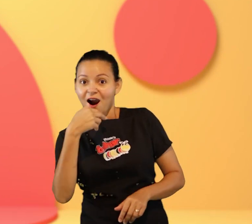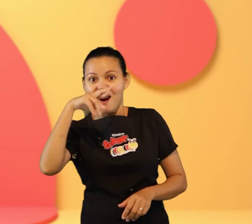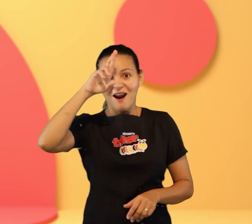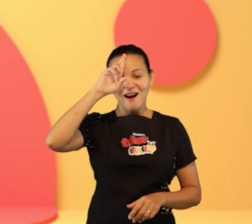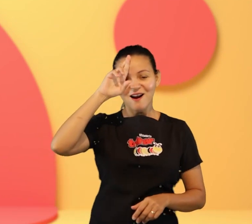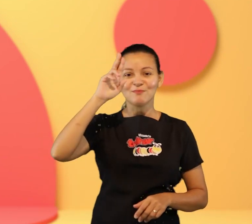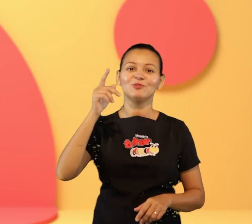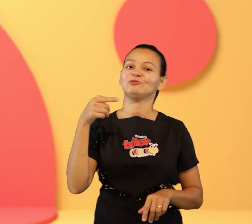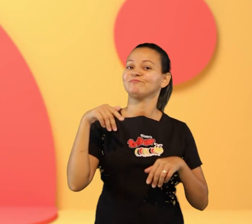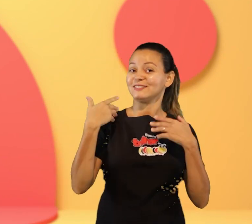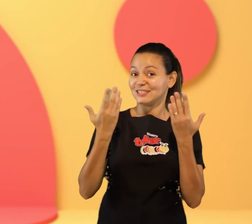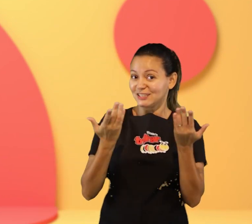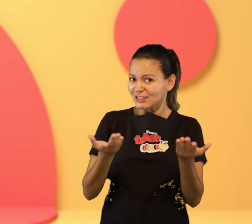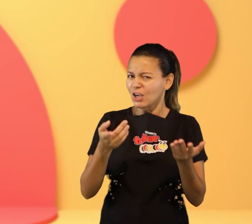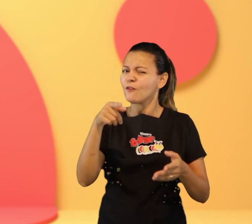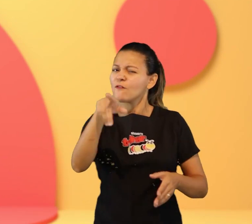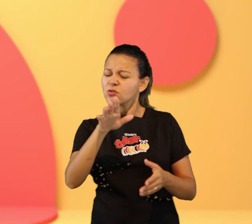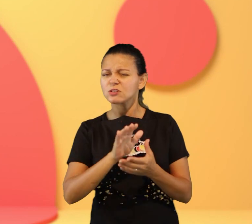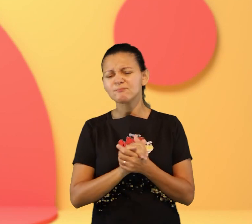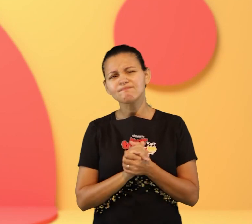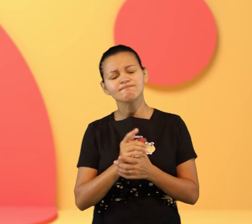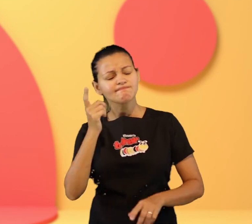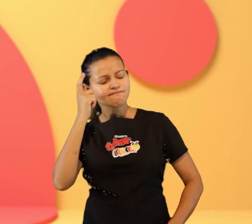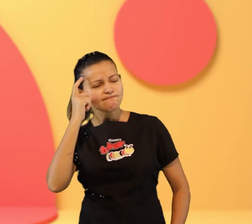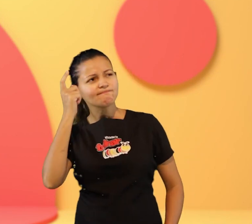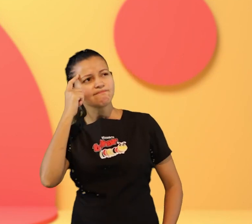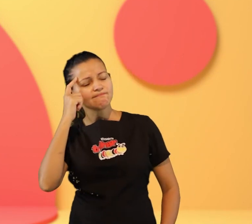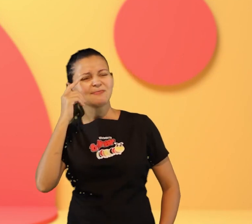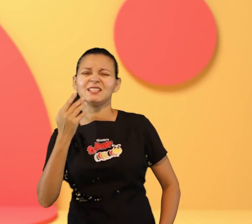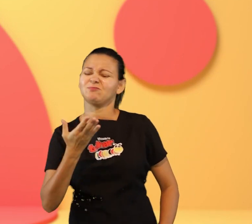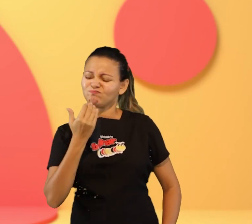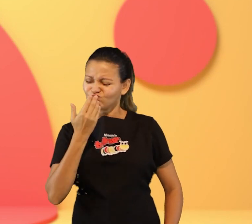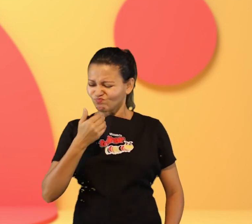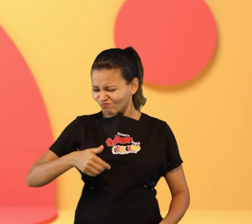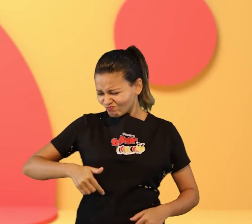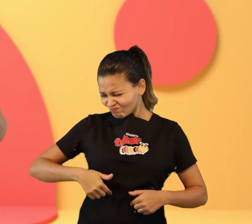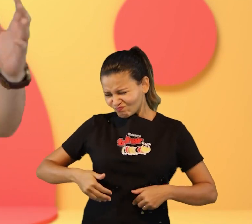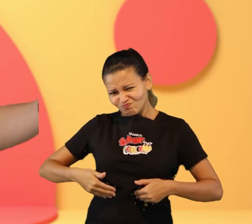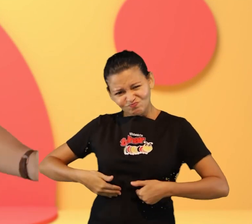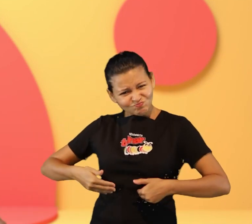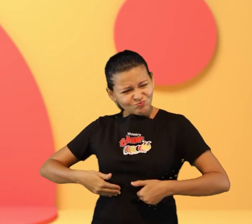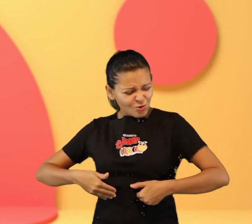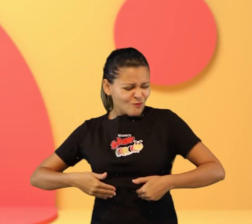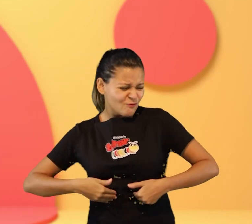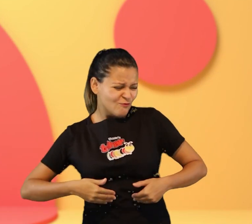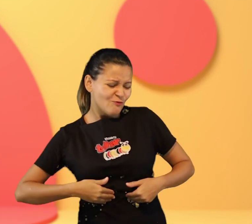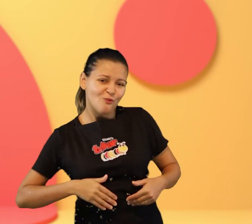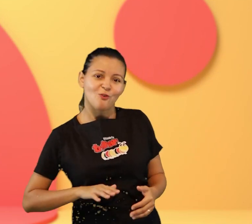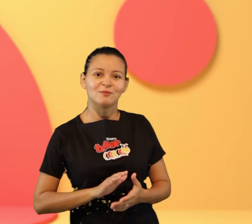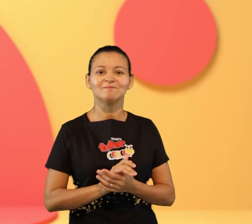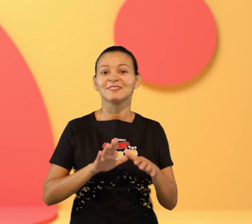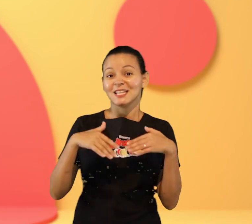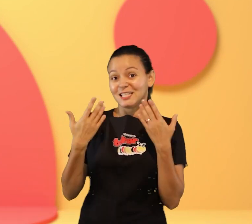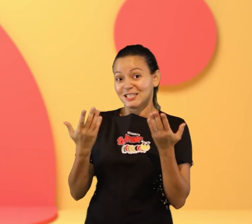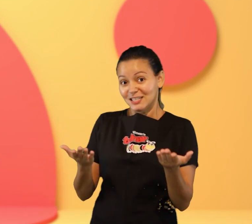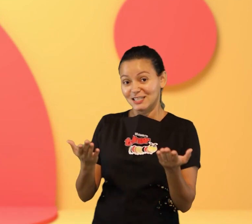obrigação dela da alimentação de vocês meio dia o almoço de vocês claro né? aquele almoço delicioso que só a mãe da gente sabe fazer não é